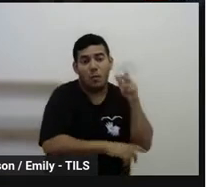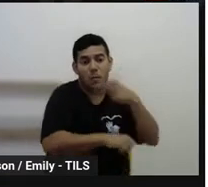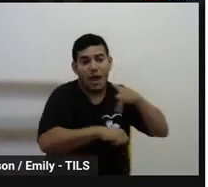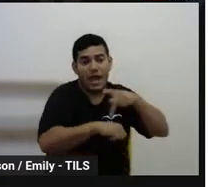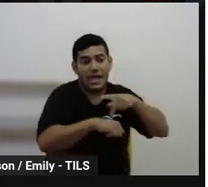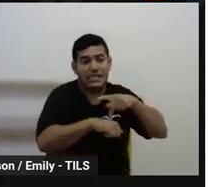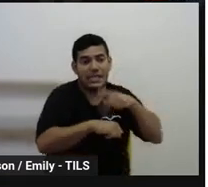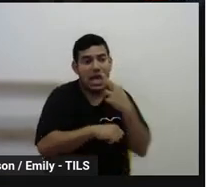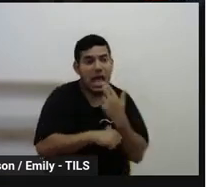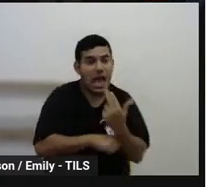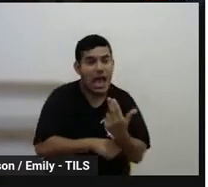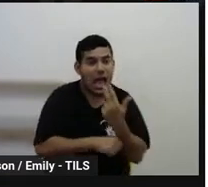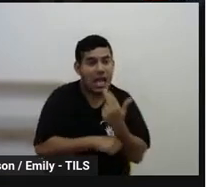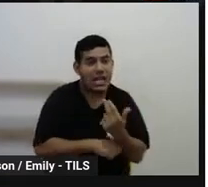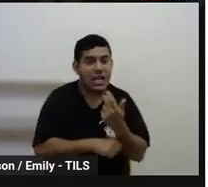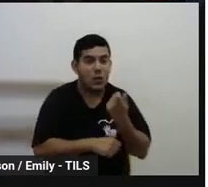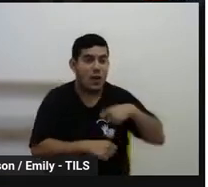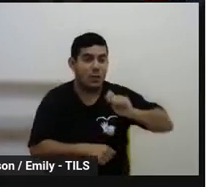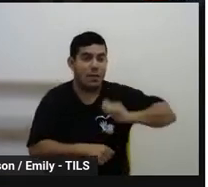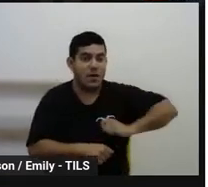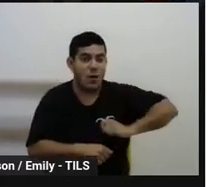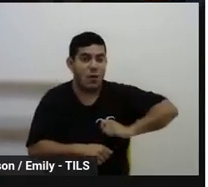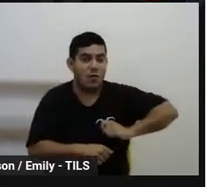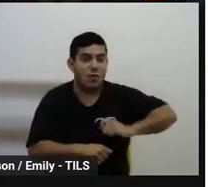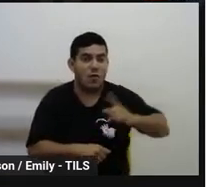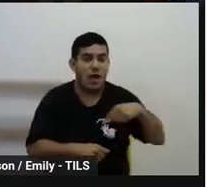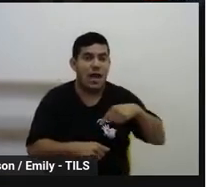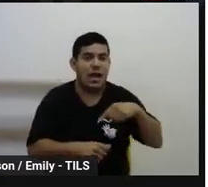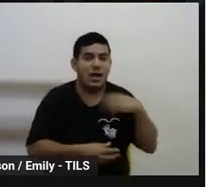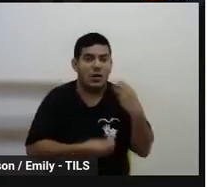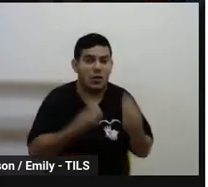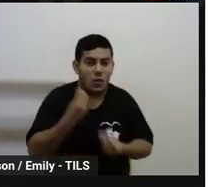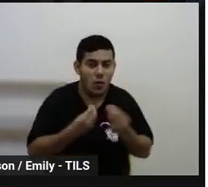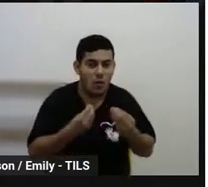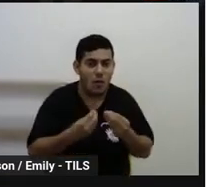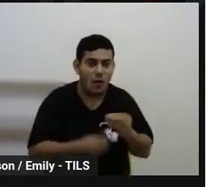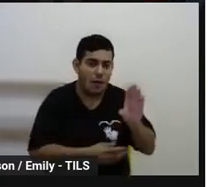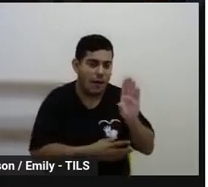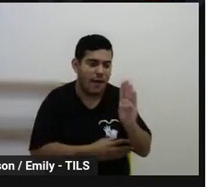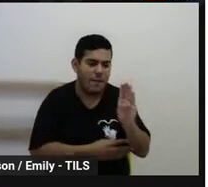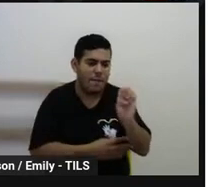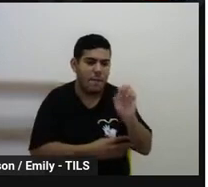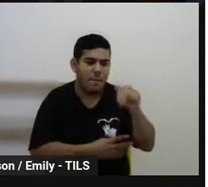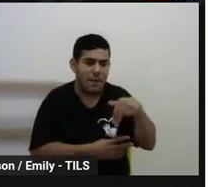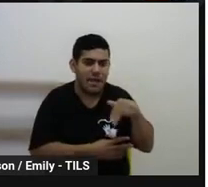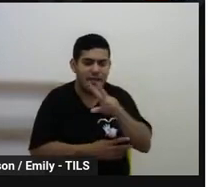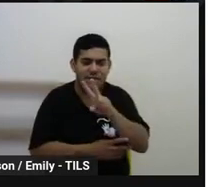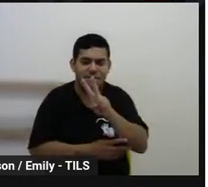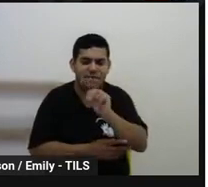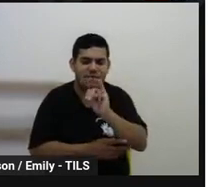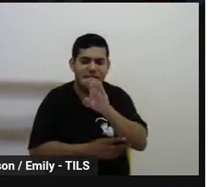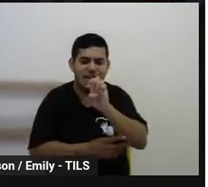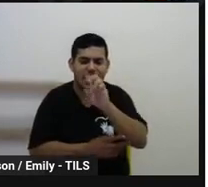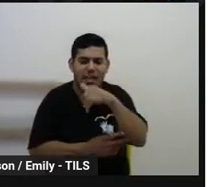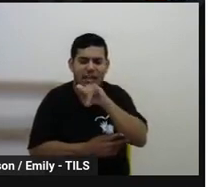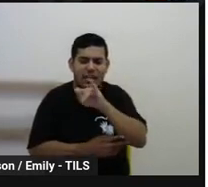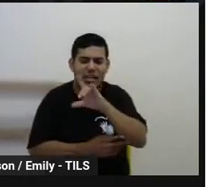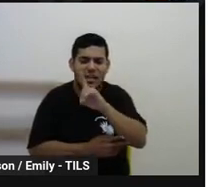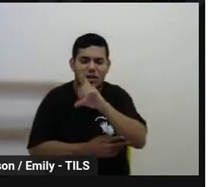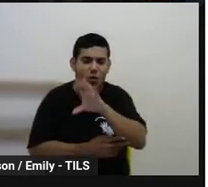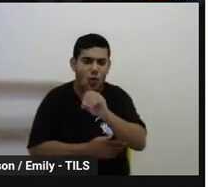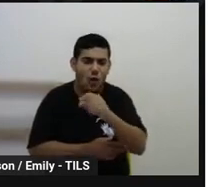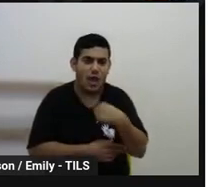a língua de origem é o espanhol, então, colocar um bem-venido, né? Nem sei se eu falei certo, viu, gente? Porque eu sou da área de